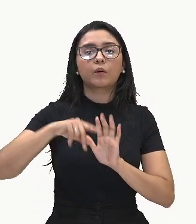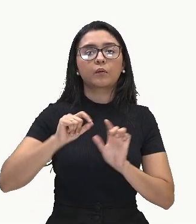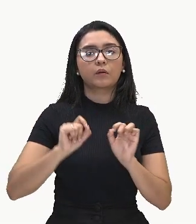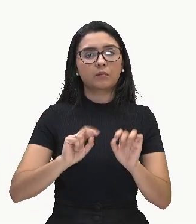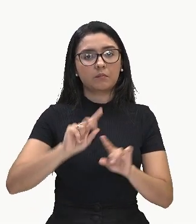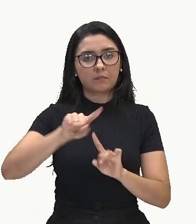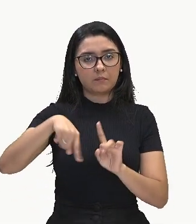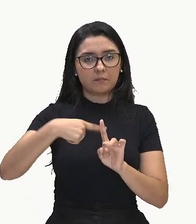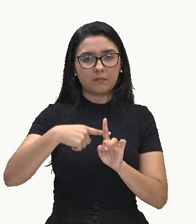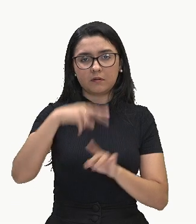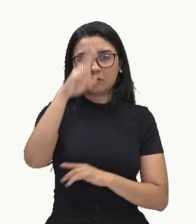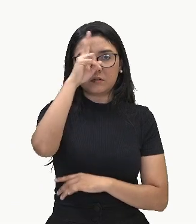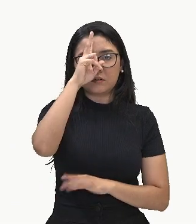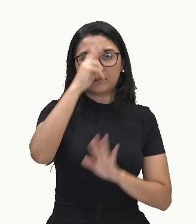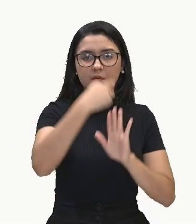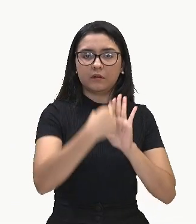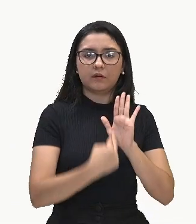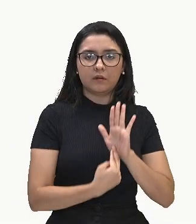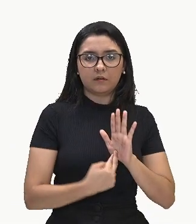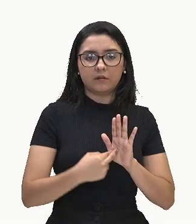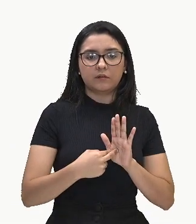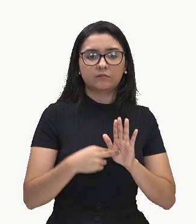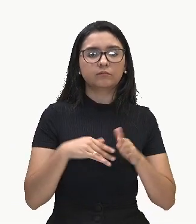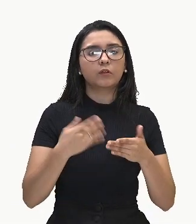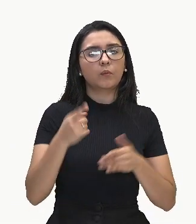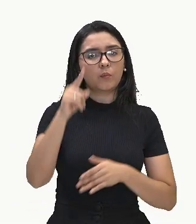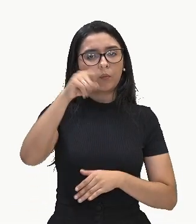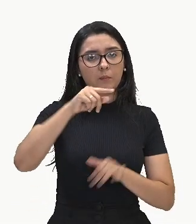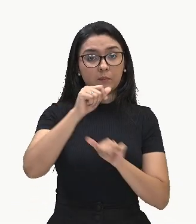Então, aqui vai ficar já positivo.